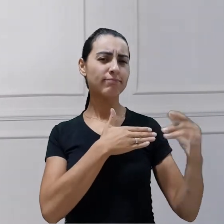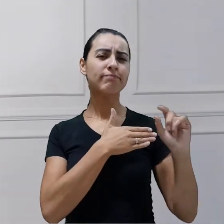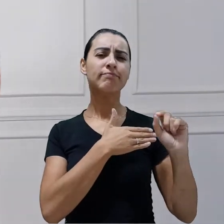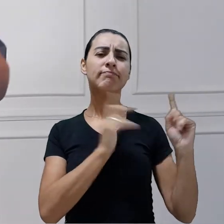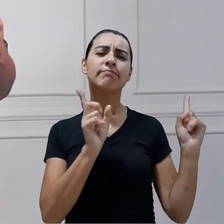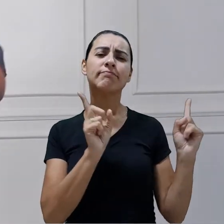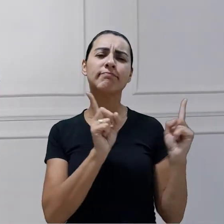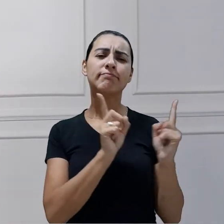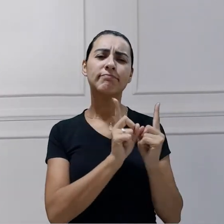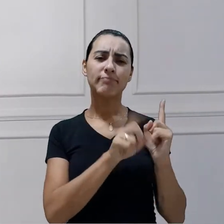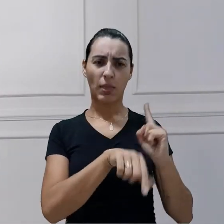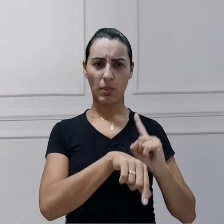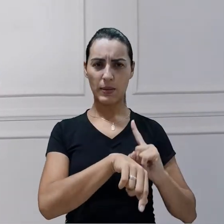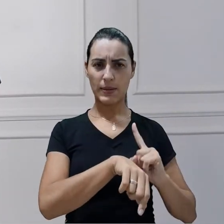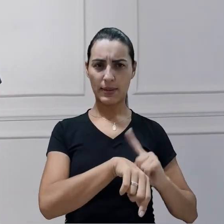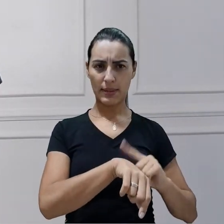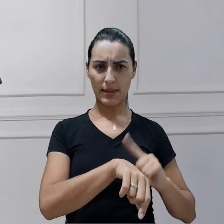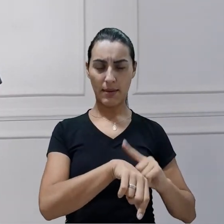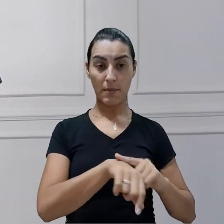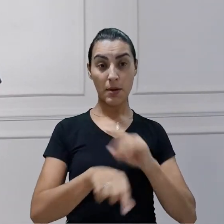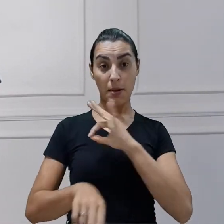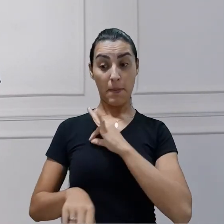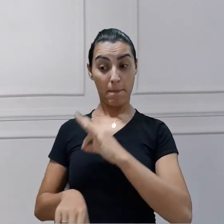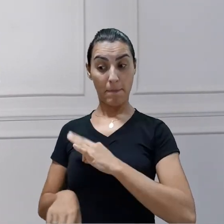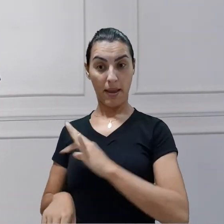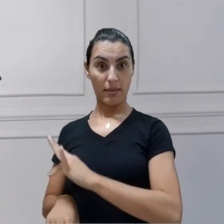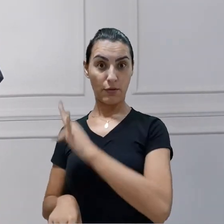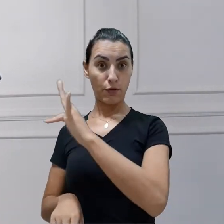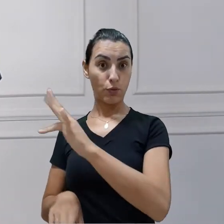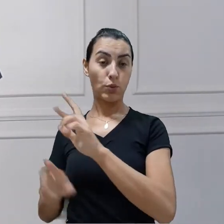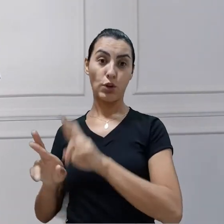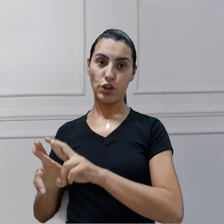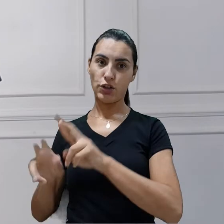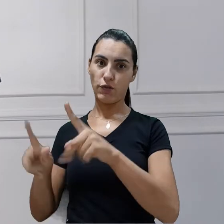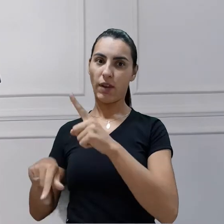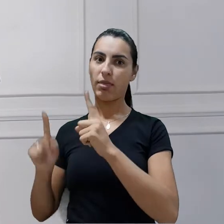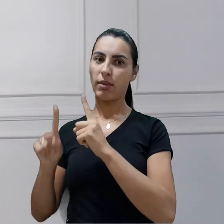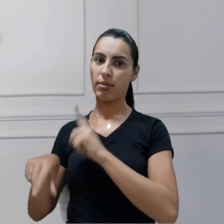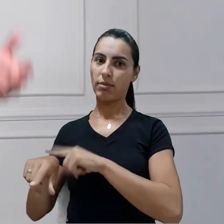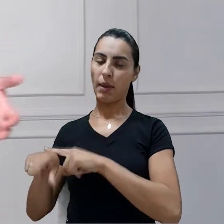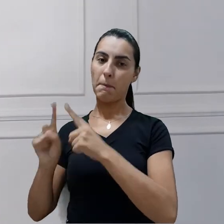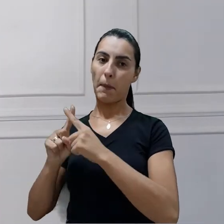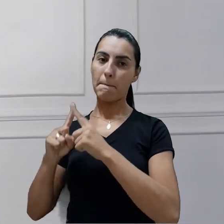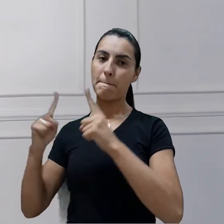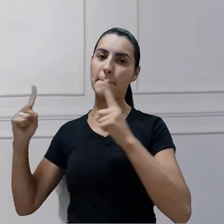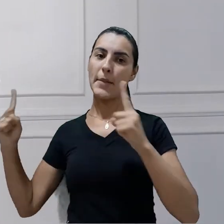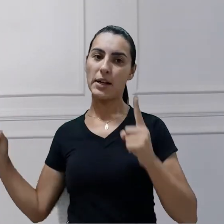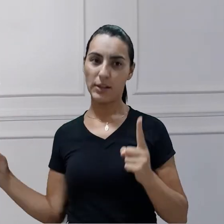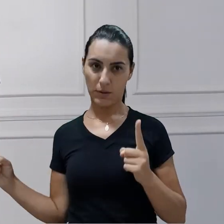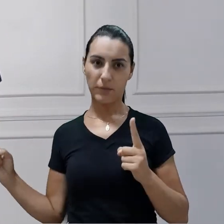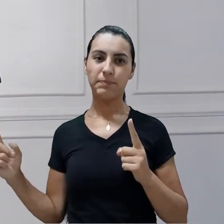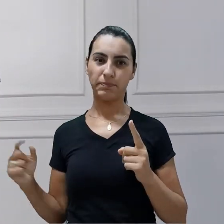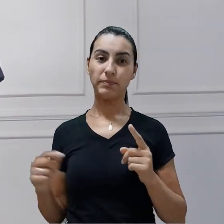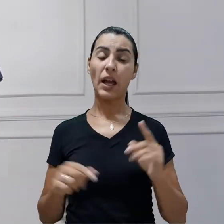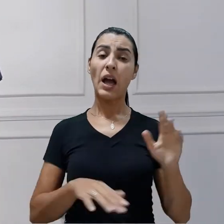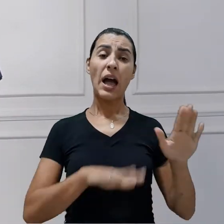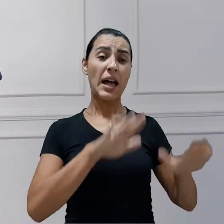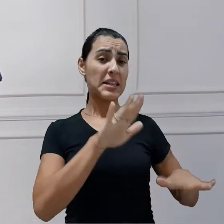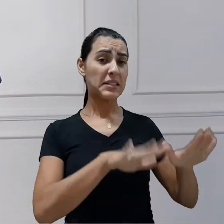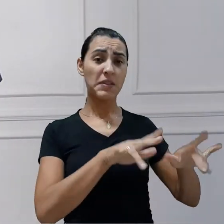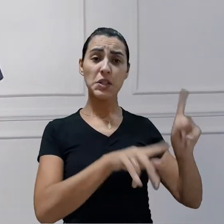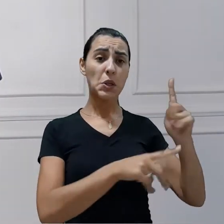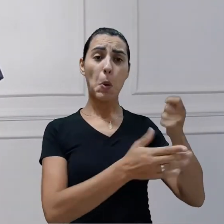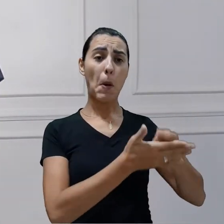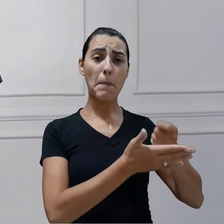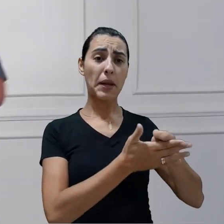menor do que aqueles que se preparam para o sacerdócio. Nem sempre passam pelo seminário, mas sim